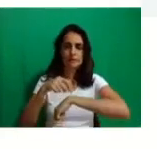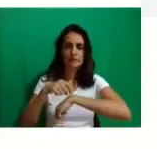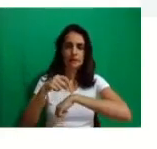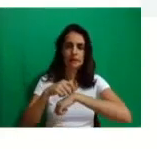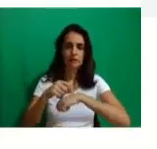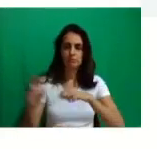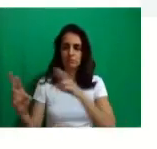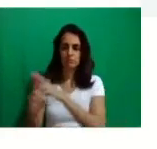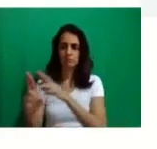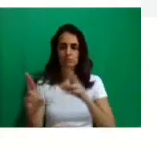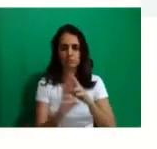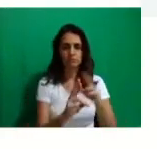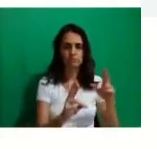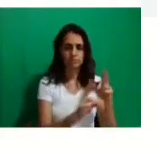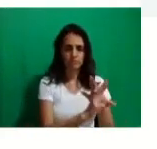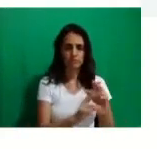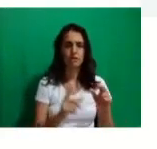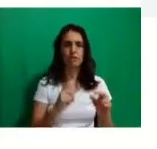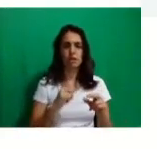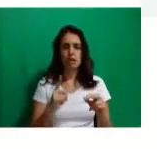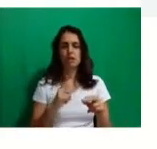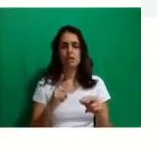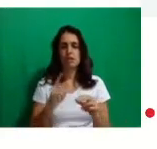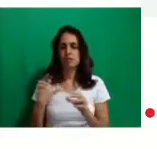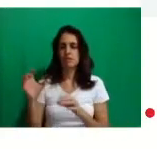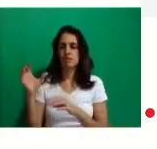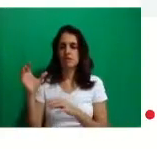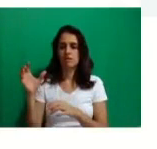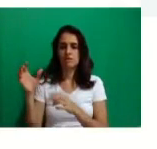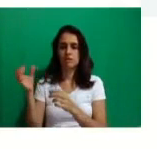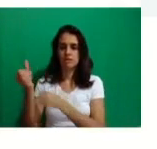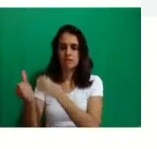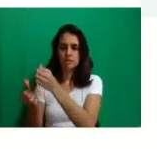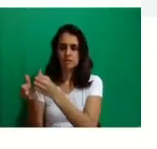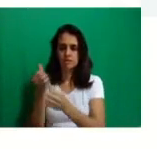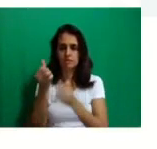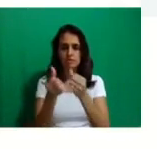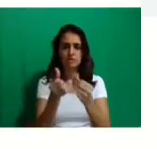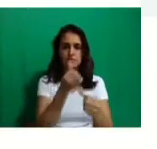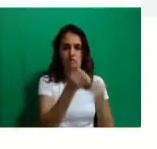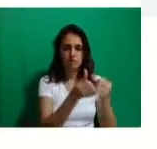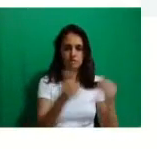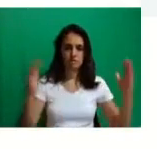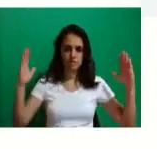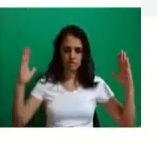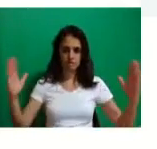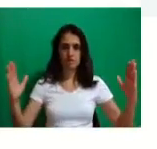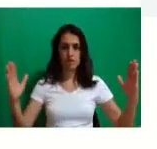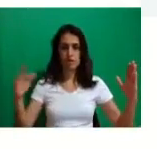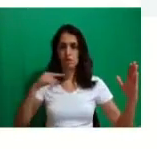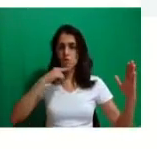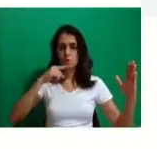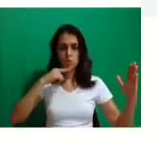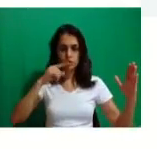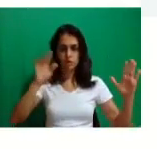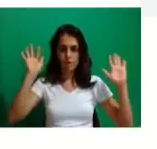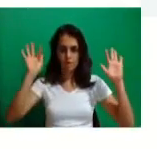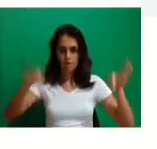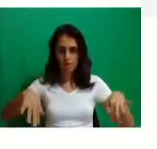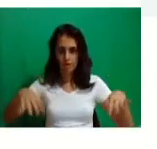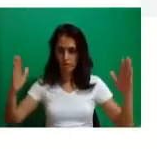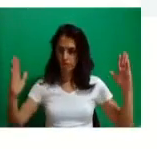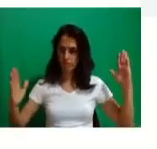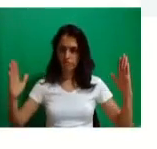não precisam... O ideal é que termine em três semestres, né? Mas para quem não conseguir finalizar o curso em três semestres,